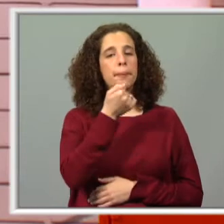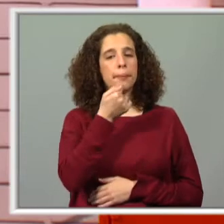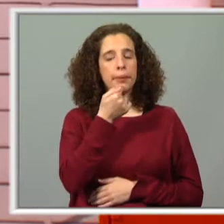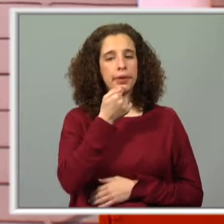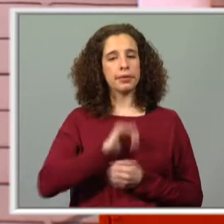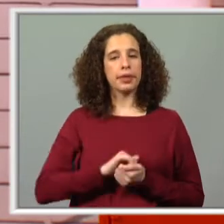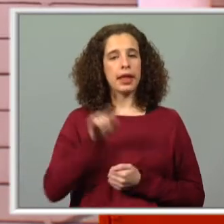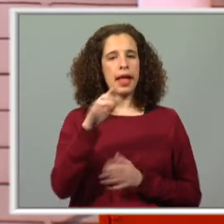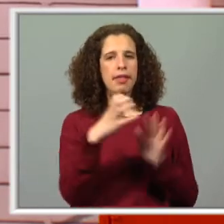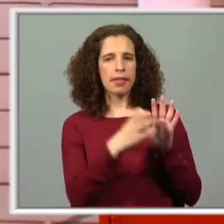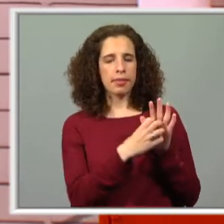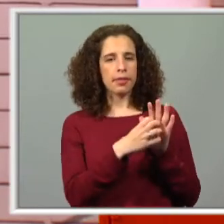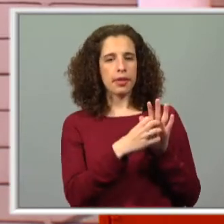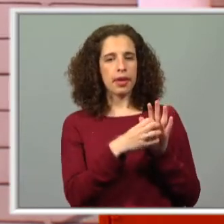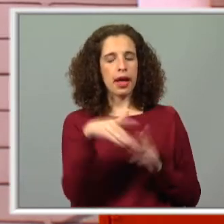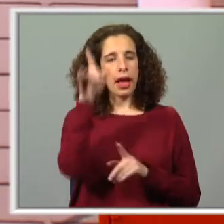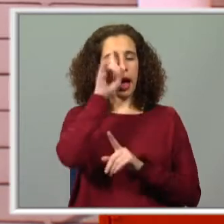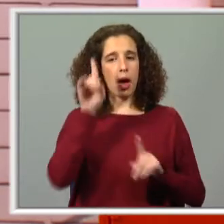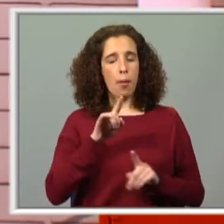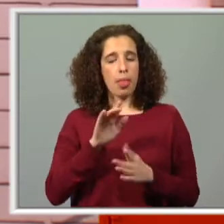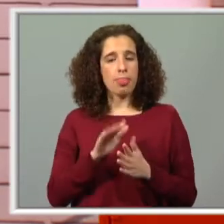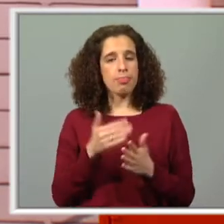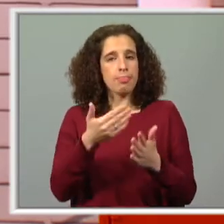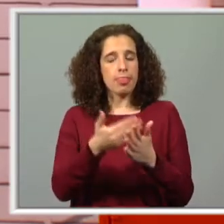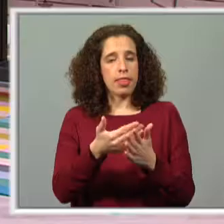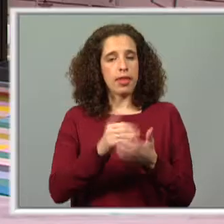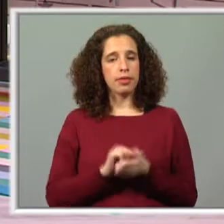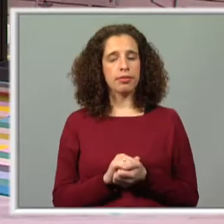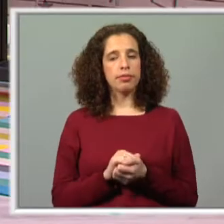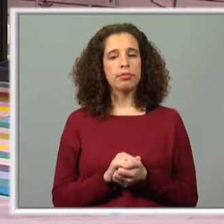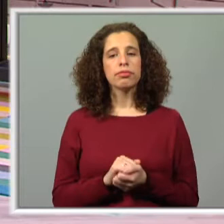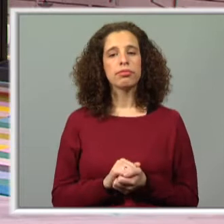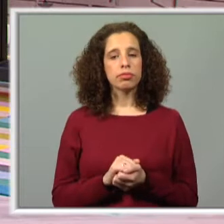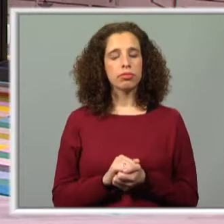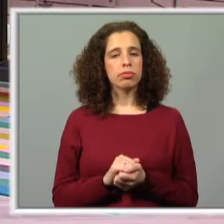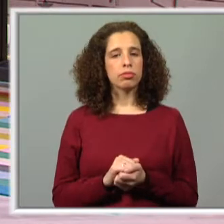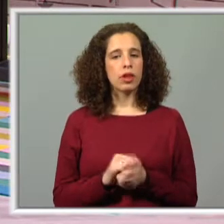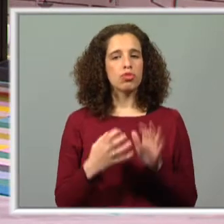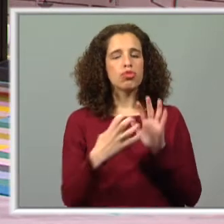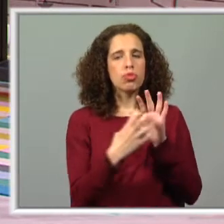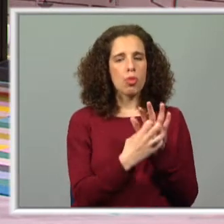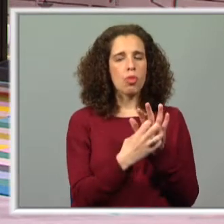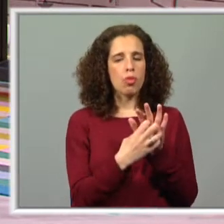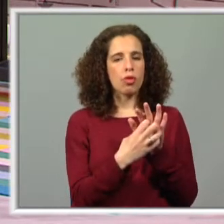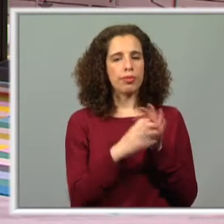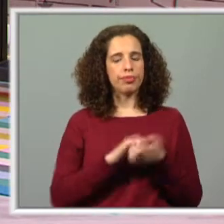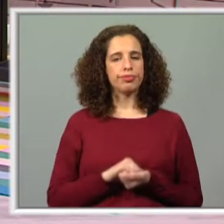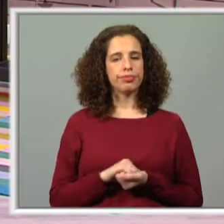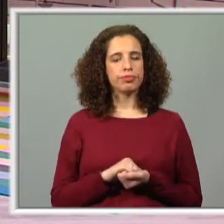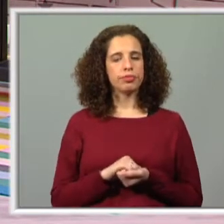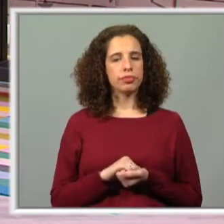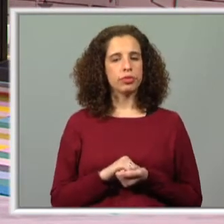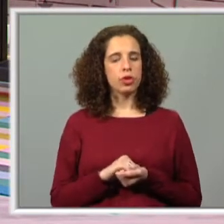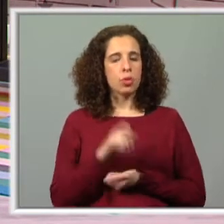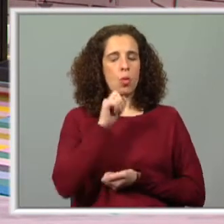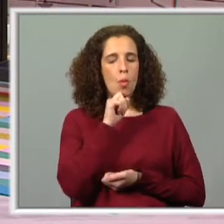esta imagem que a professora traz, que é um pequeno diagrama daquilo que poderá